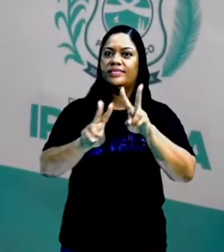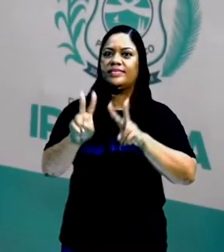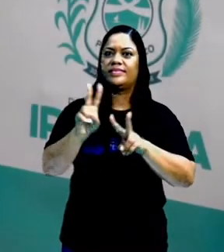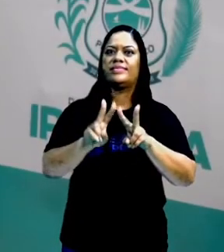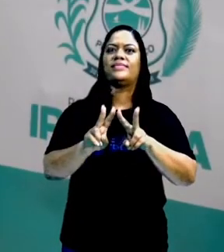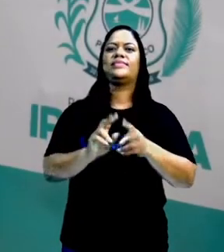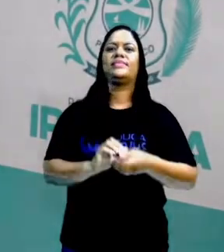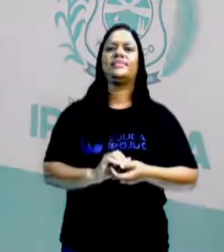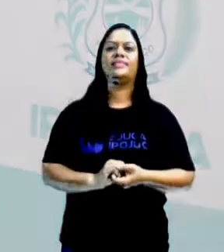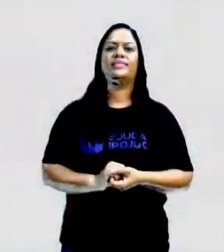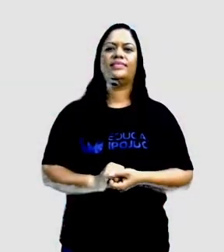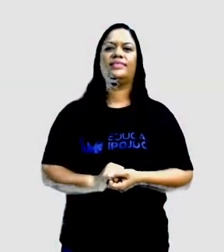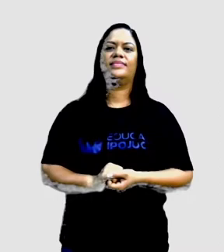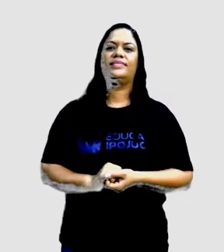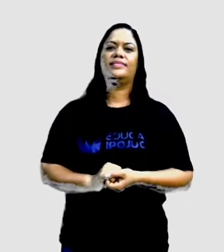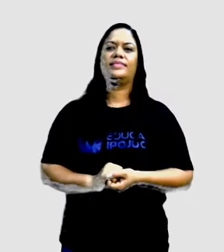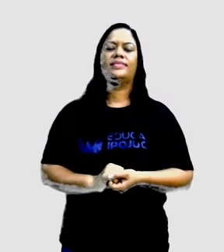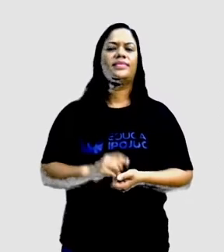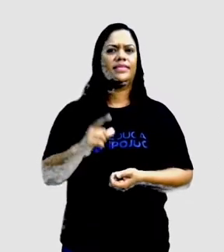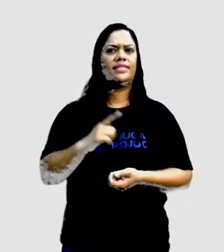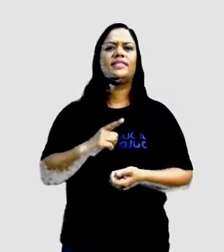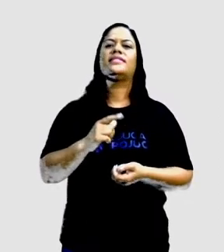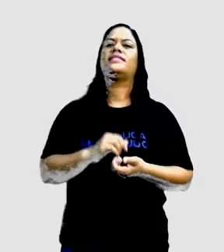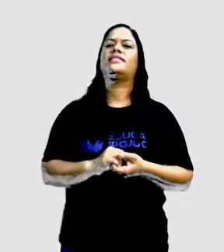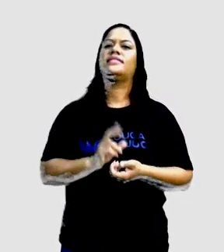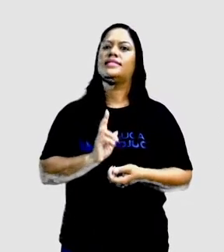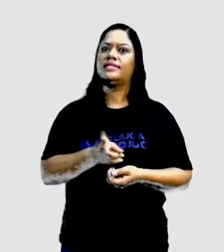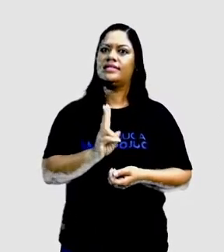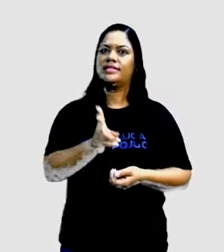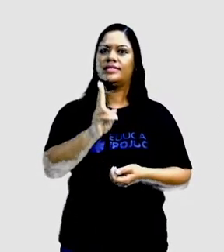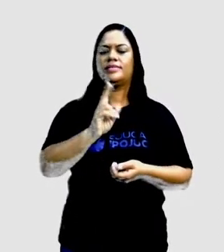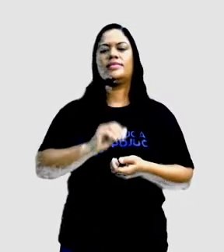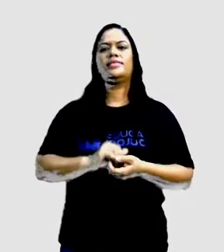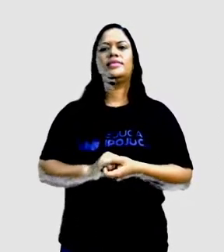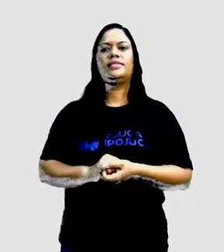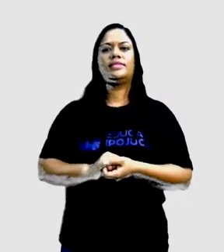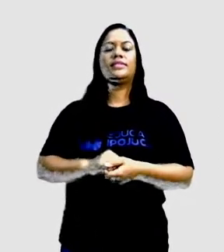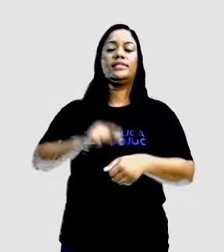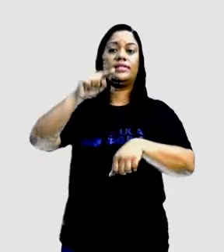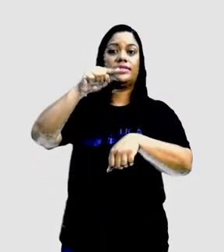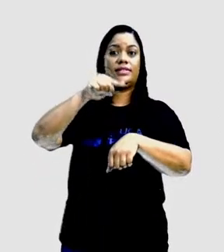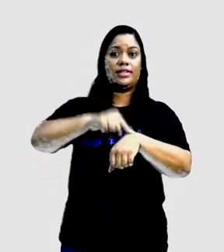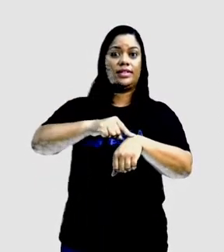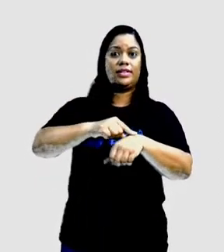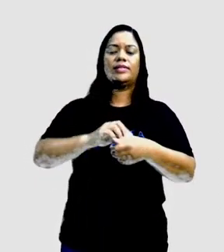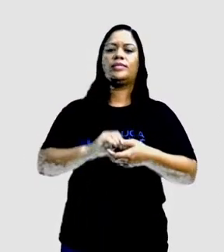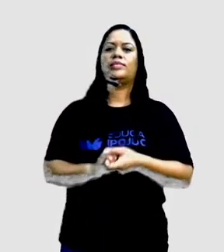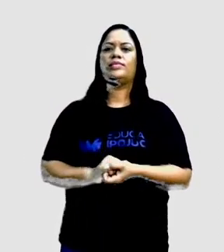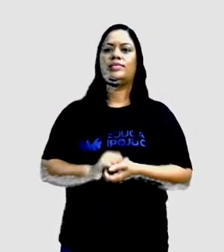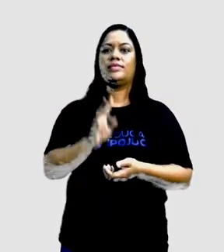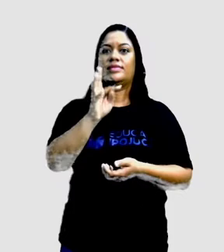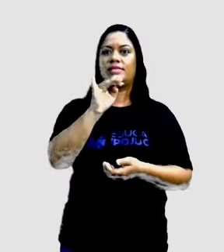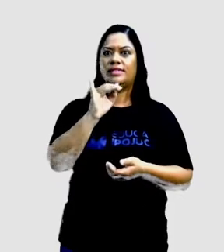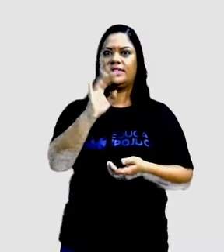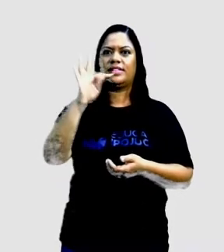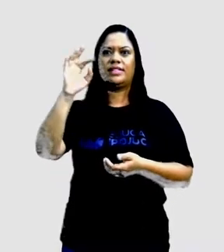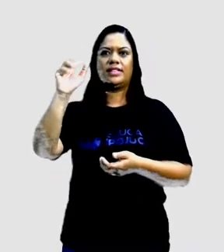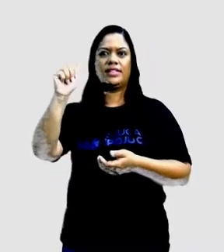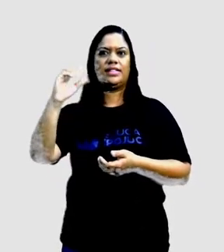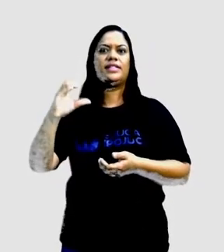que há aí, não é? A repetição, né? Tempo, tic-tac, a questão da